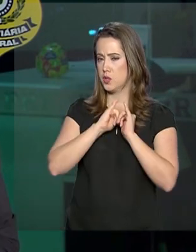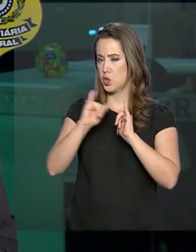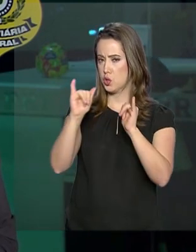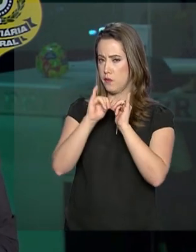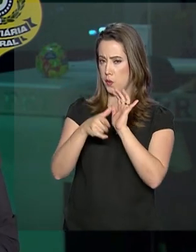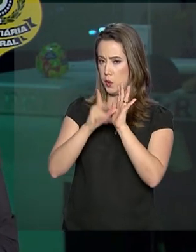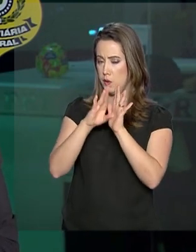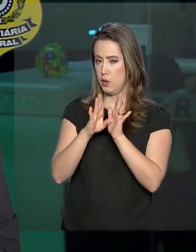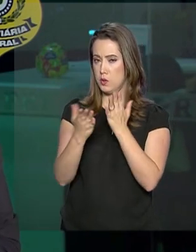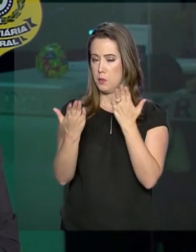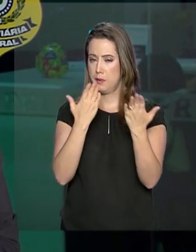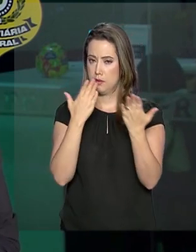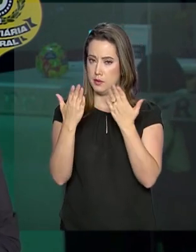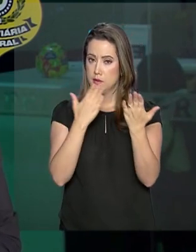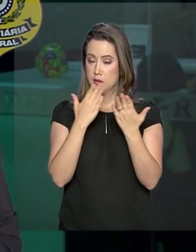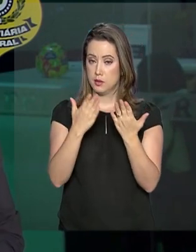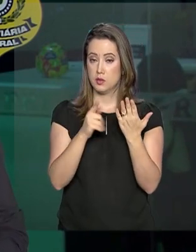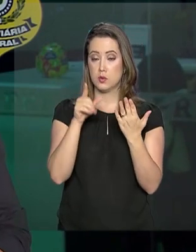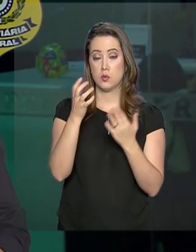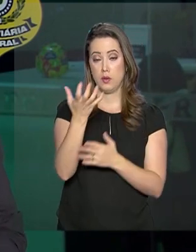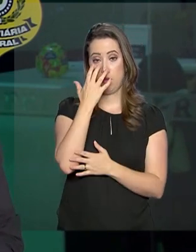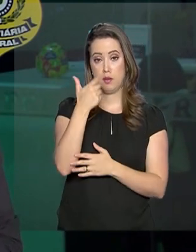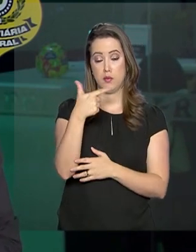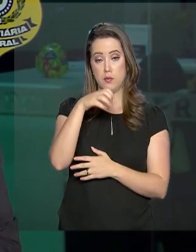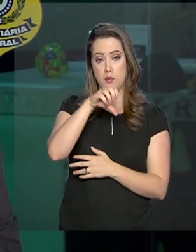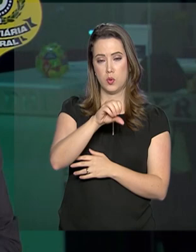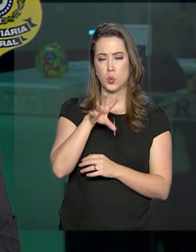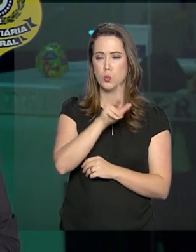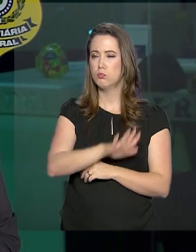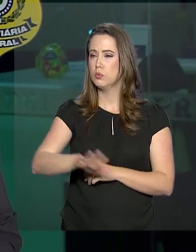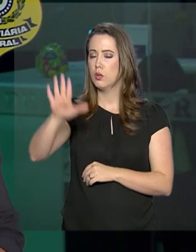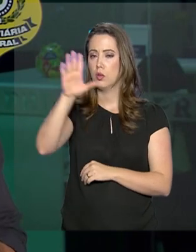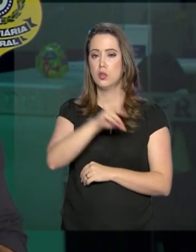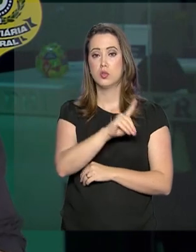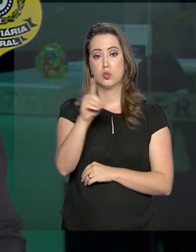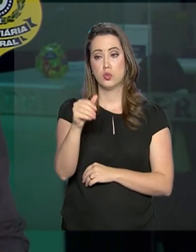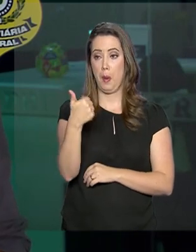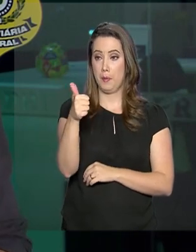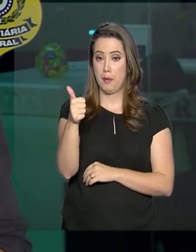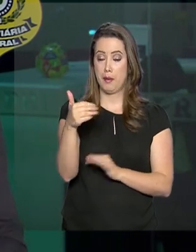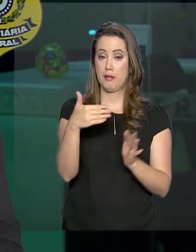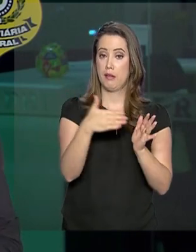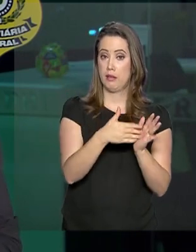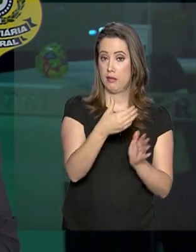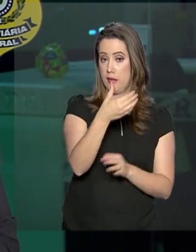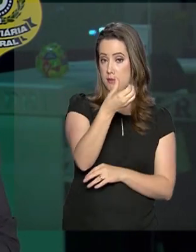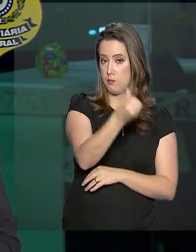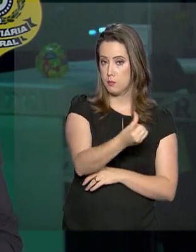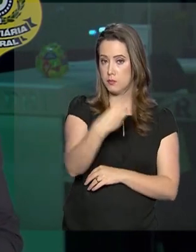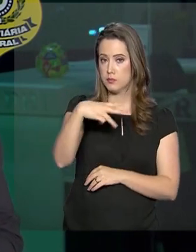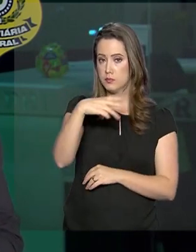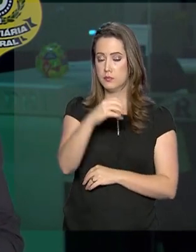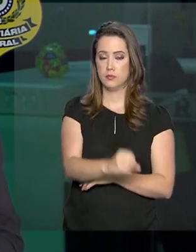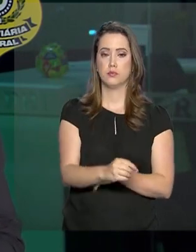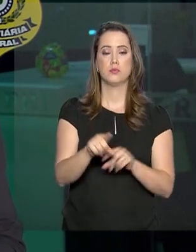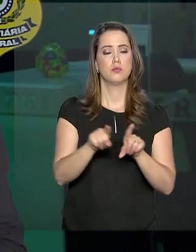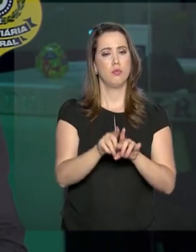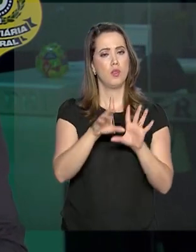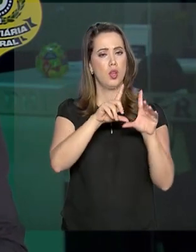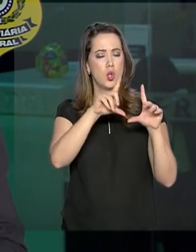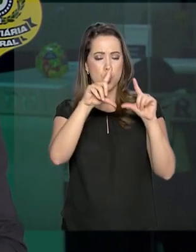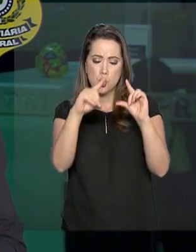Operação Carnaval 2019, realizada em todo o Brasil, entre os dias 1º a 6 de março. E